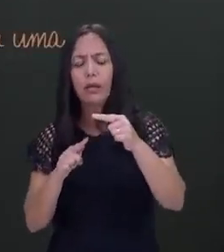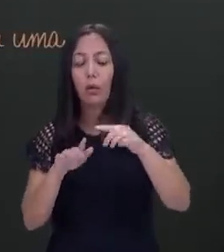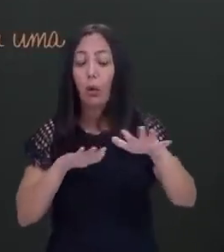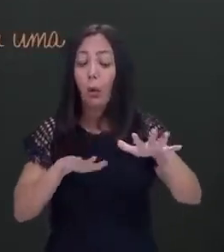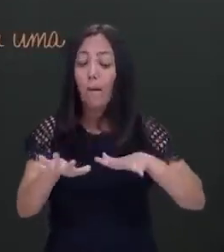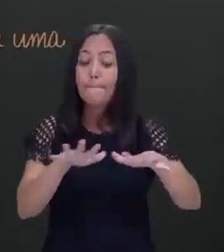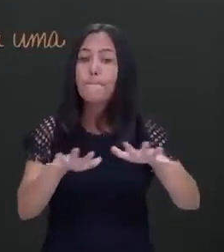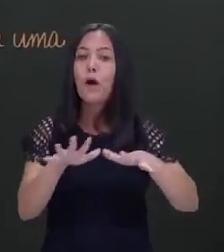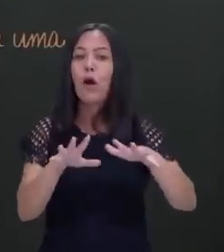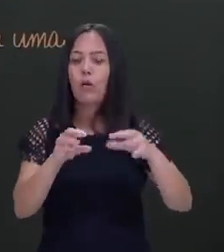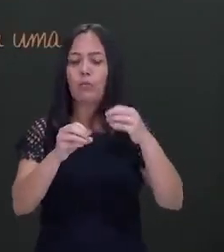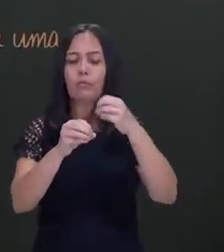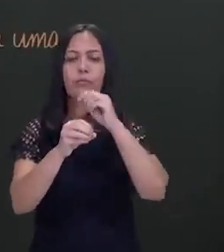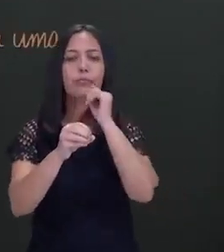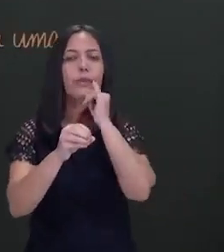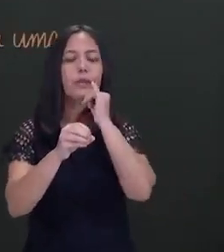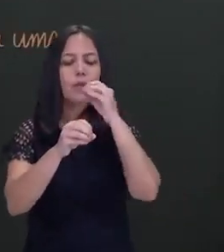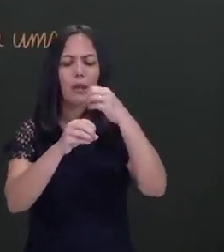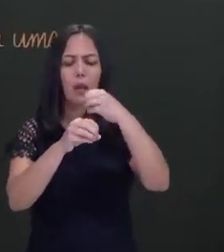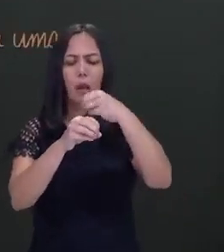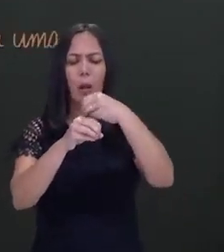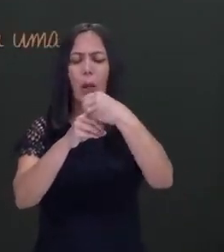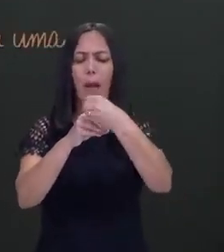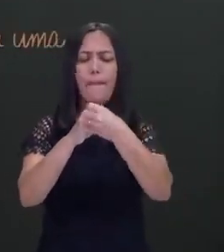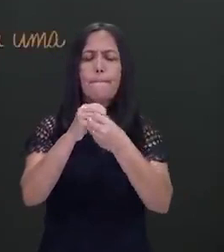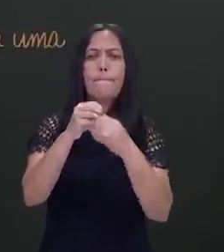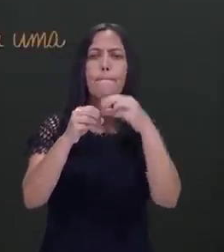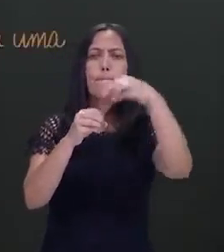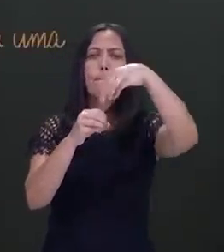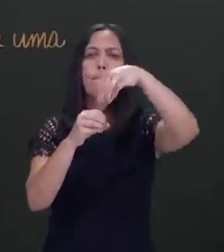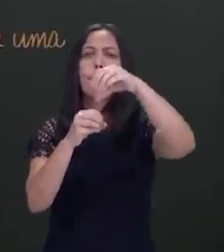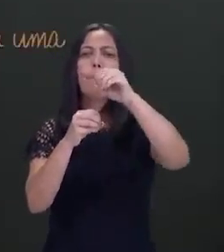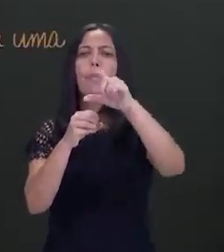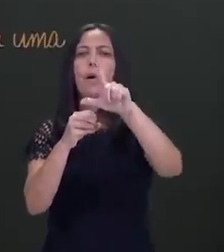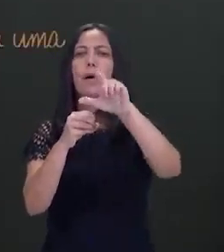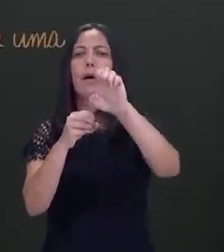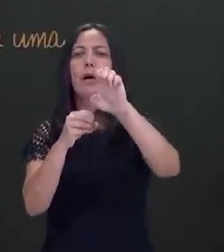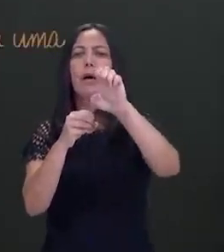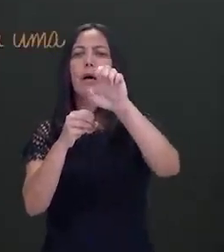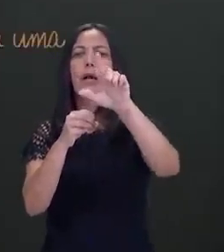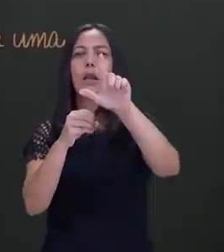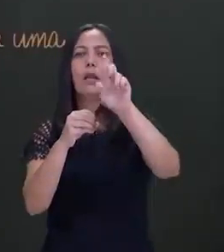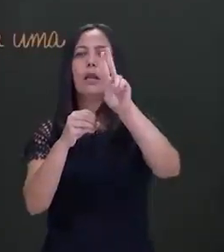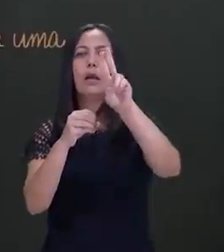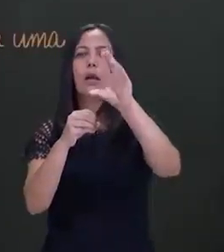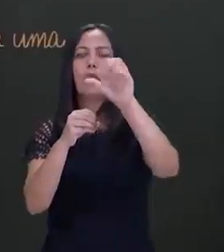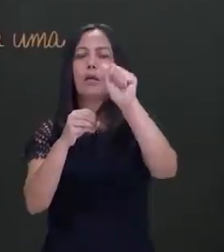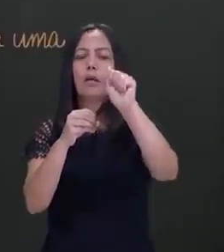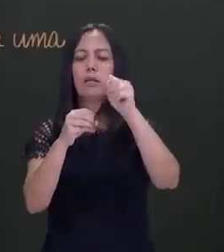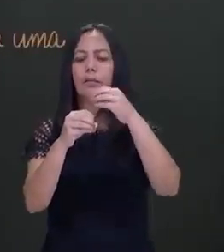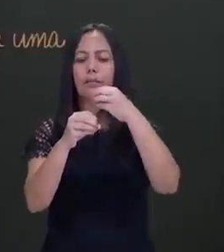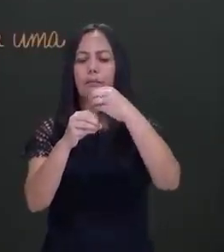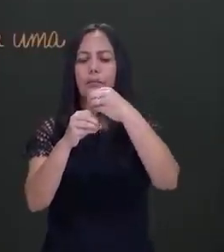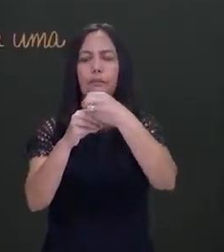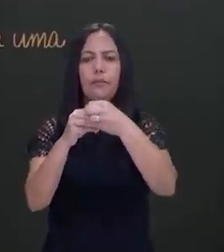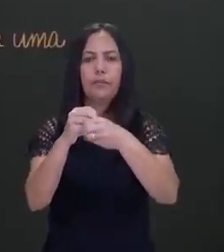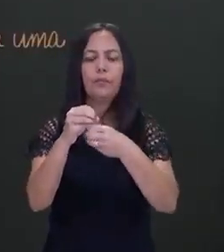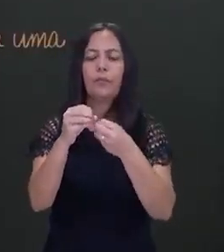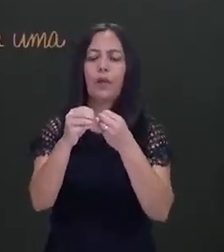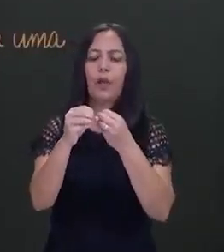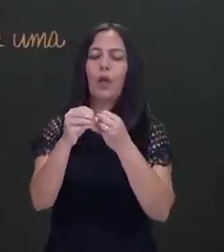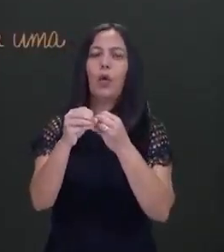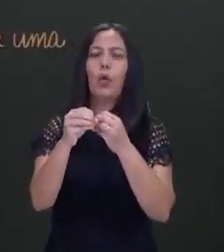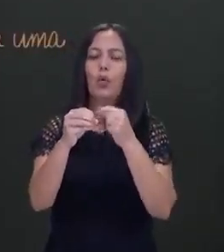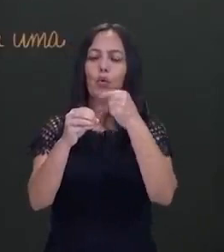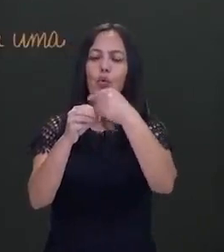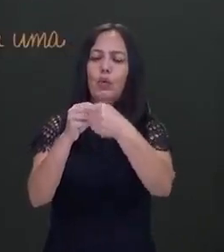agitação de moléculas. Você fala, hã? Moléculas, agitação? Você lembra que tudo que existe é formado por átomos? E que esses átomos,